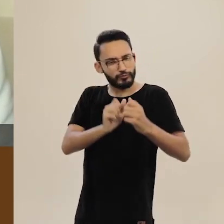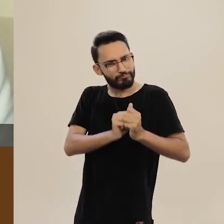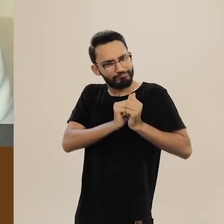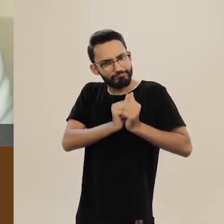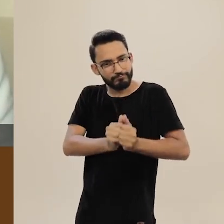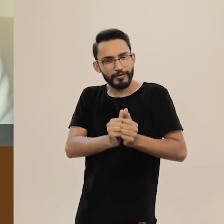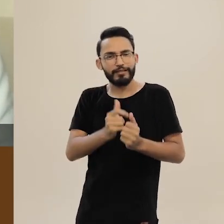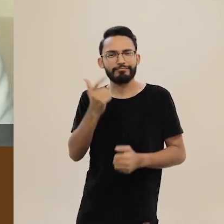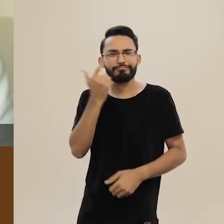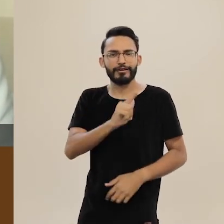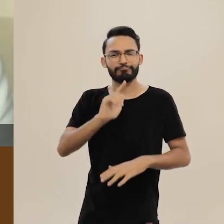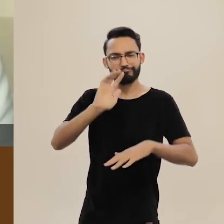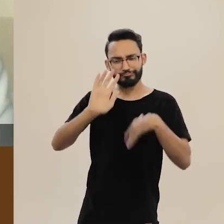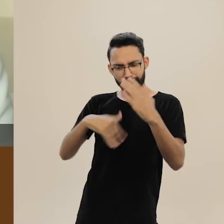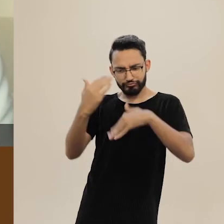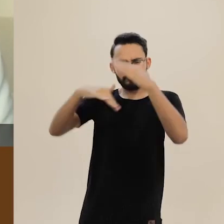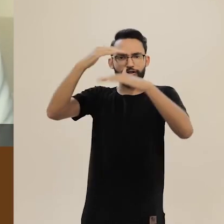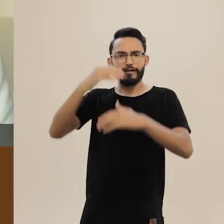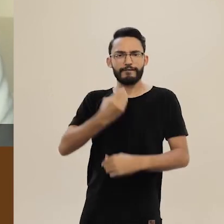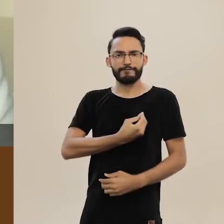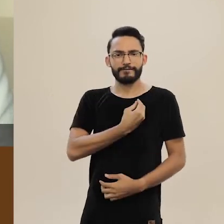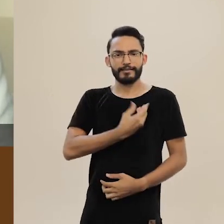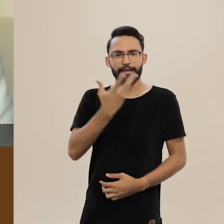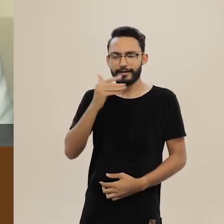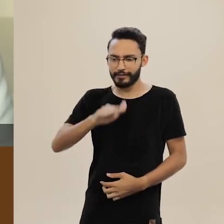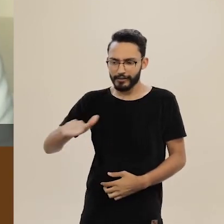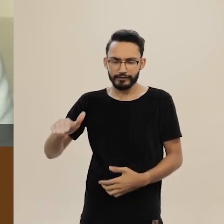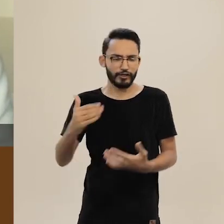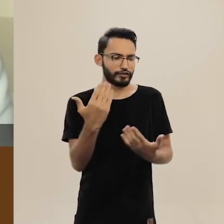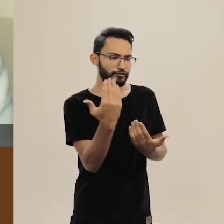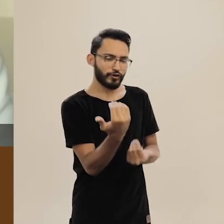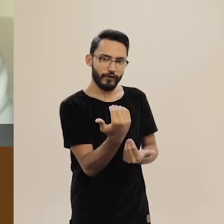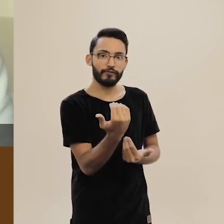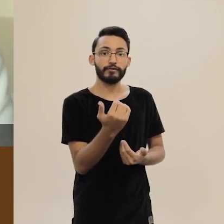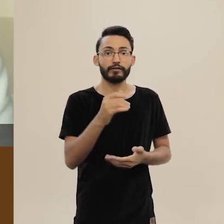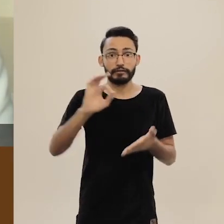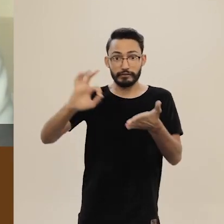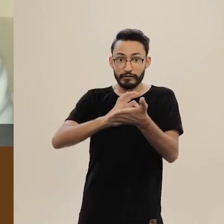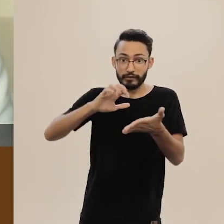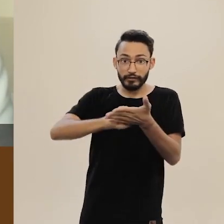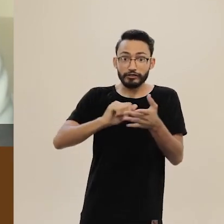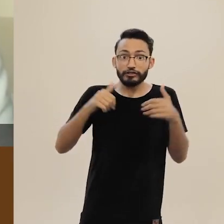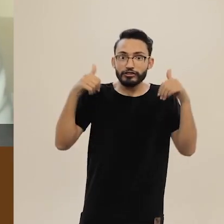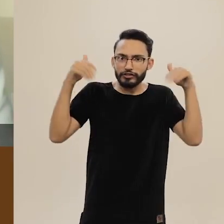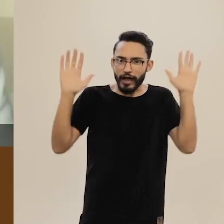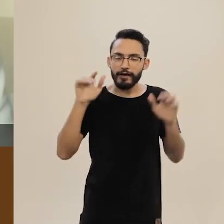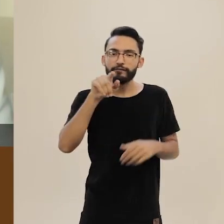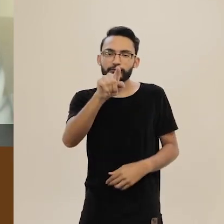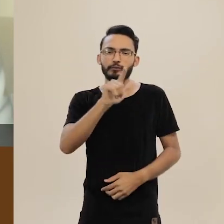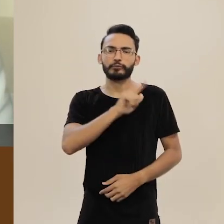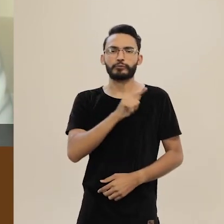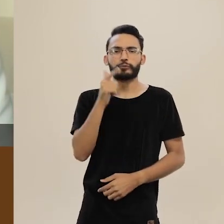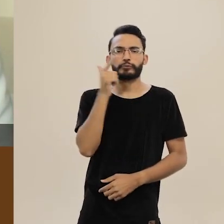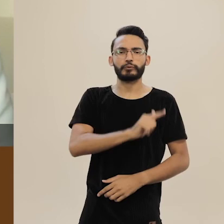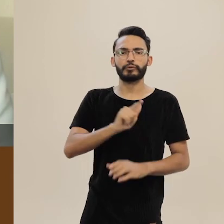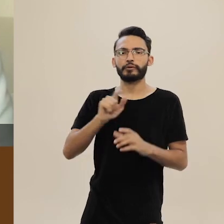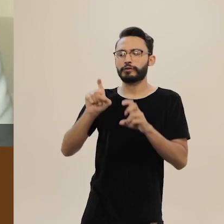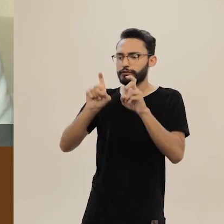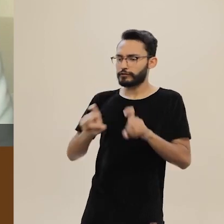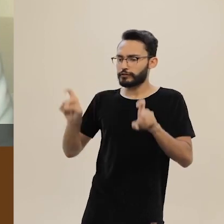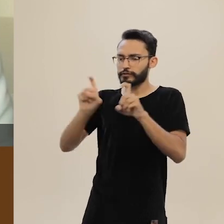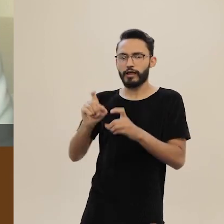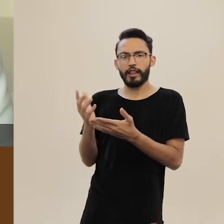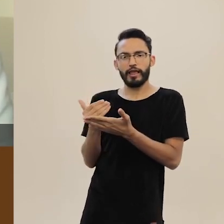juntas podemos transformar a vida de crianças e jovens. Assinando a declaração, você também tem acesso à versão